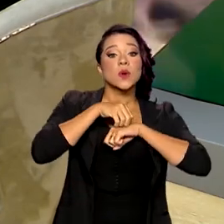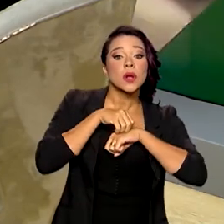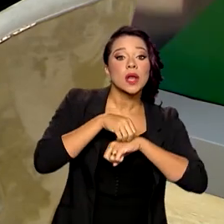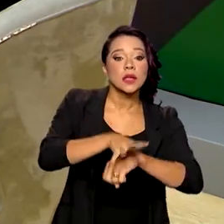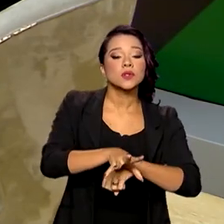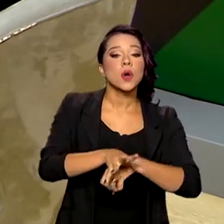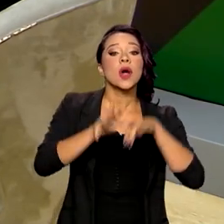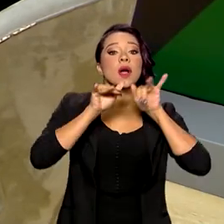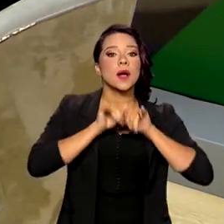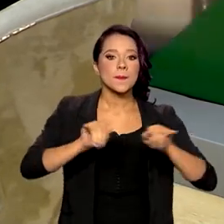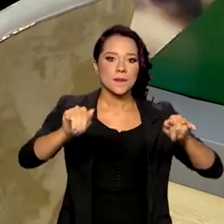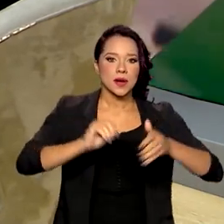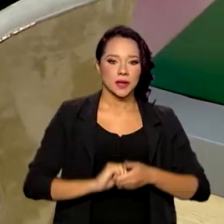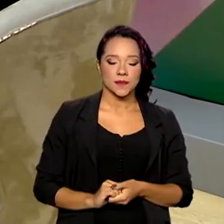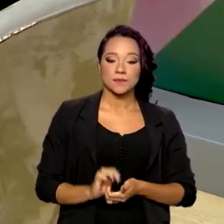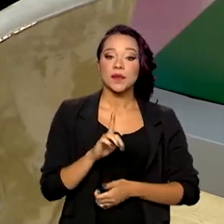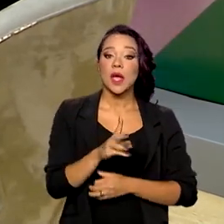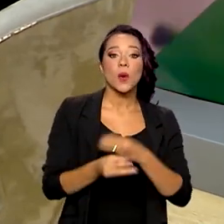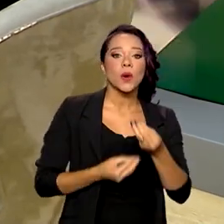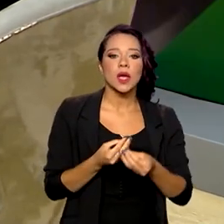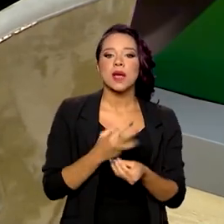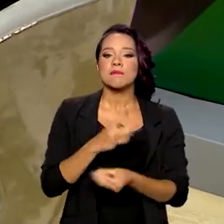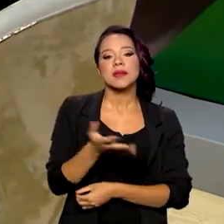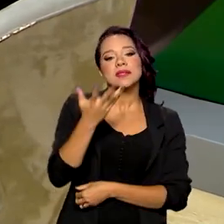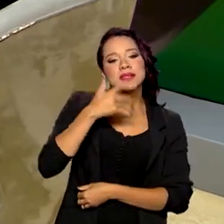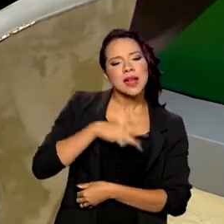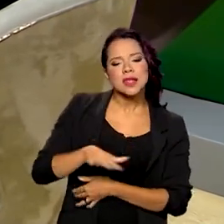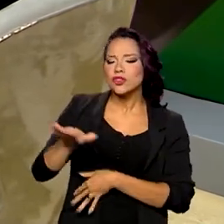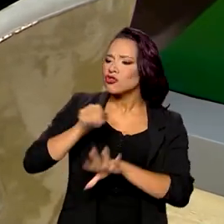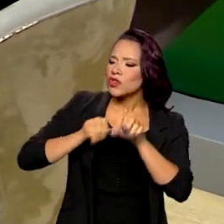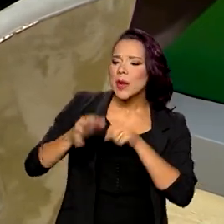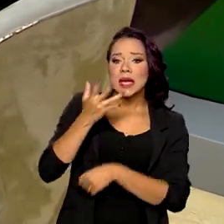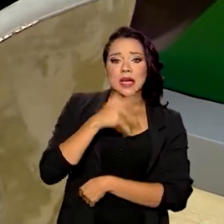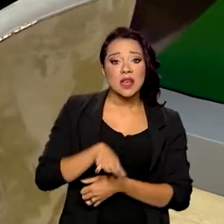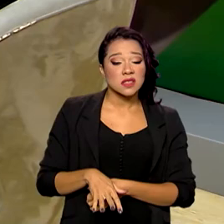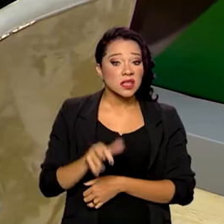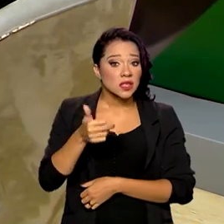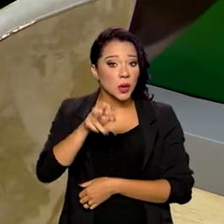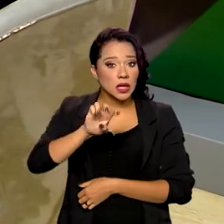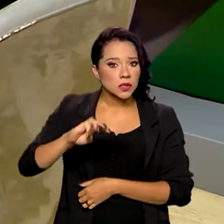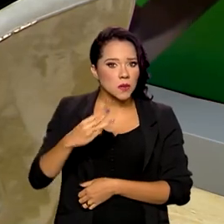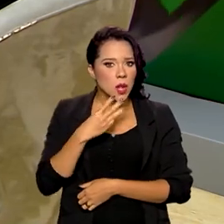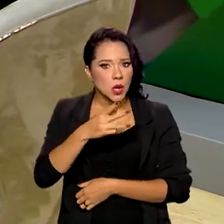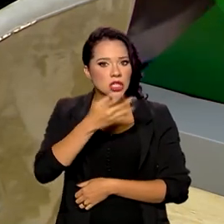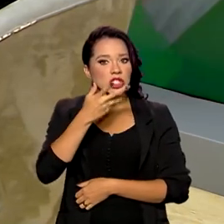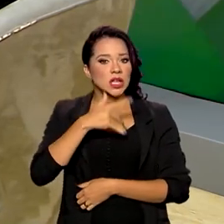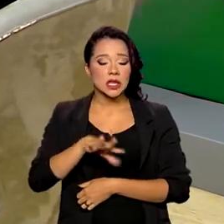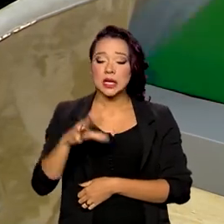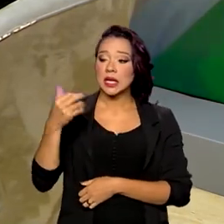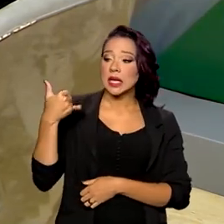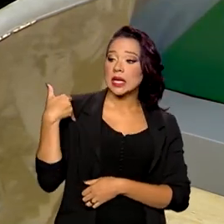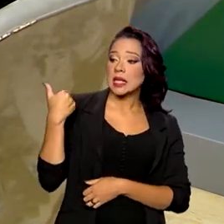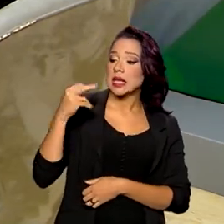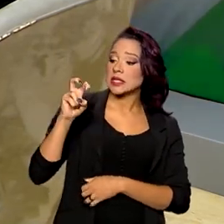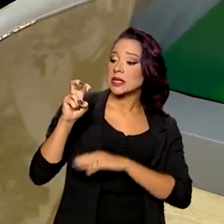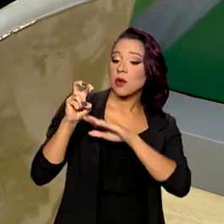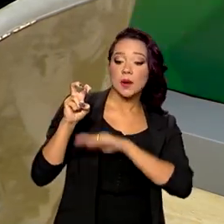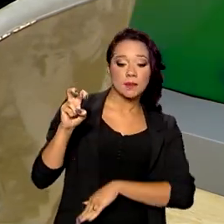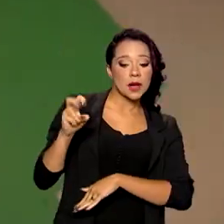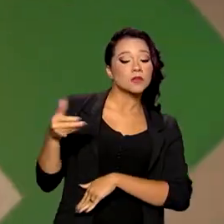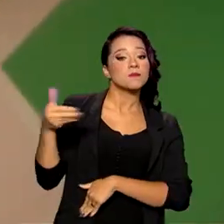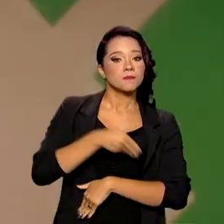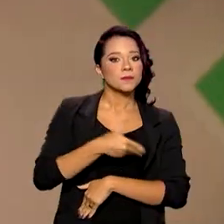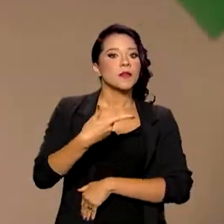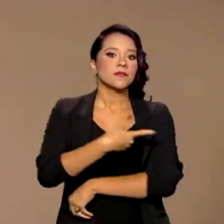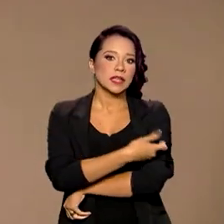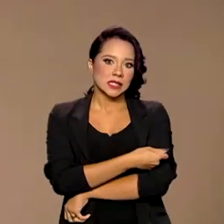uma campanha para trazer as crianças, que são 15 milhões de crianças abaixo de 5 anos, para a